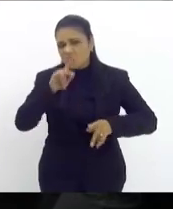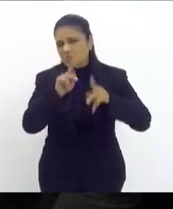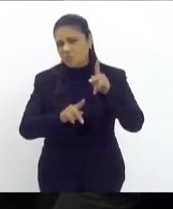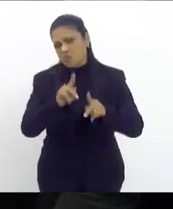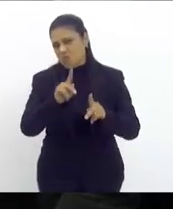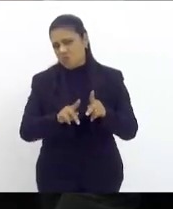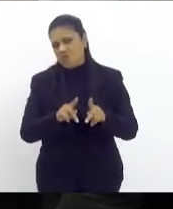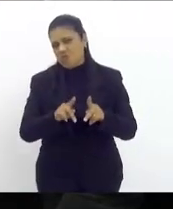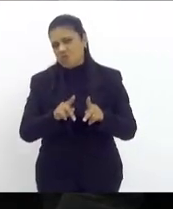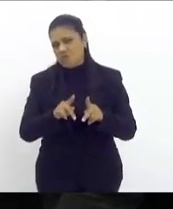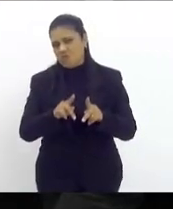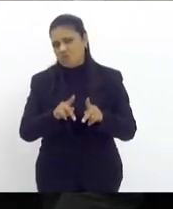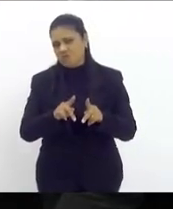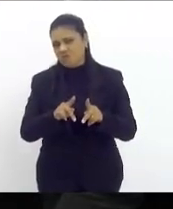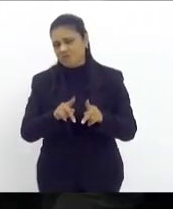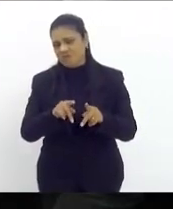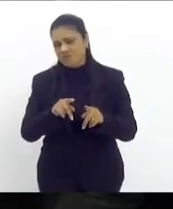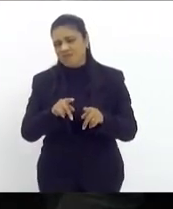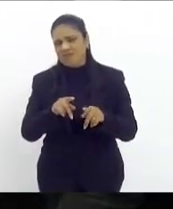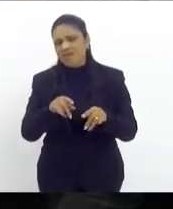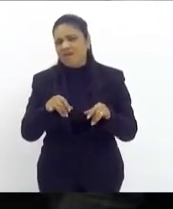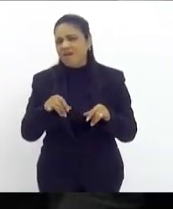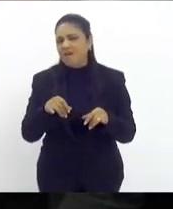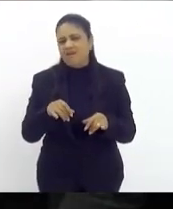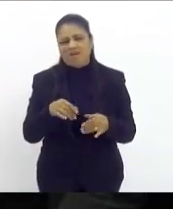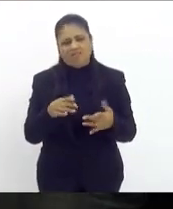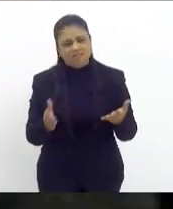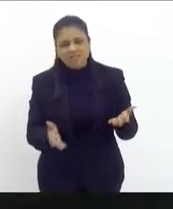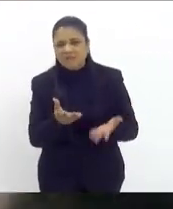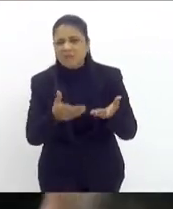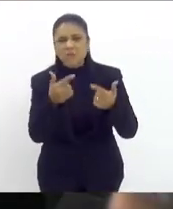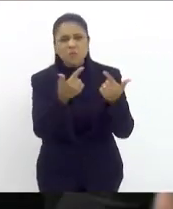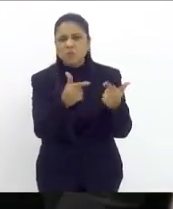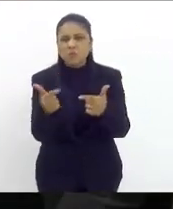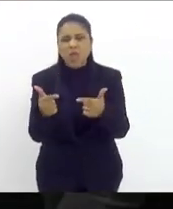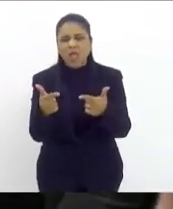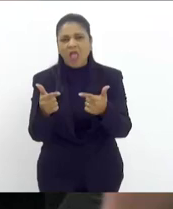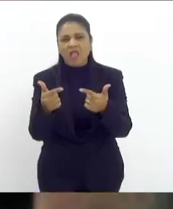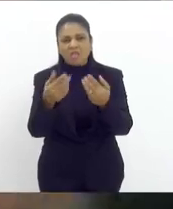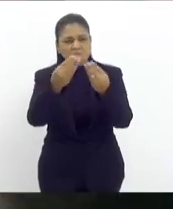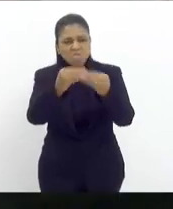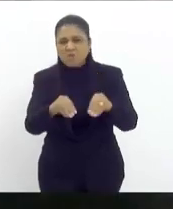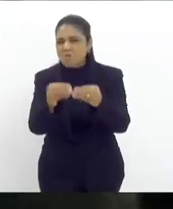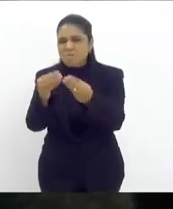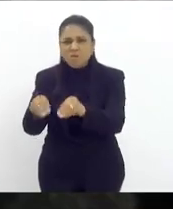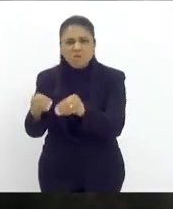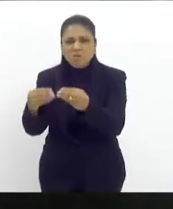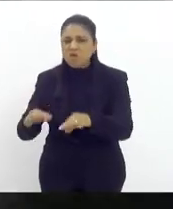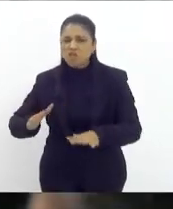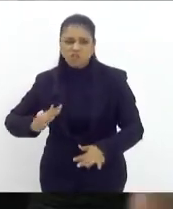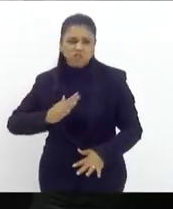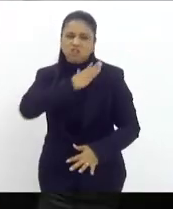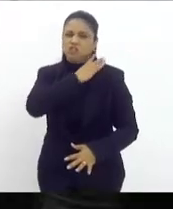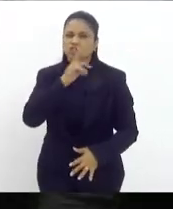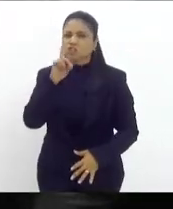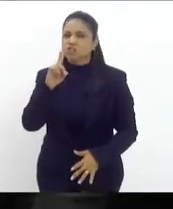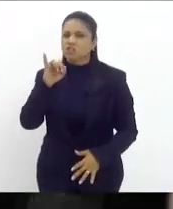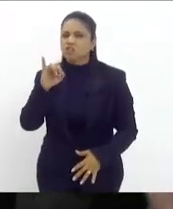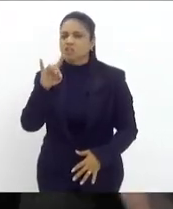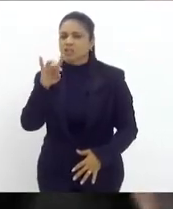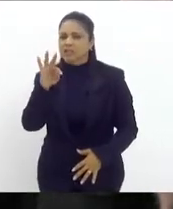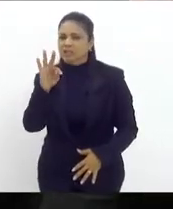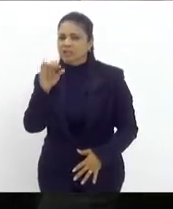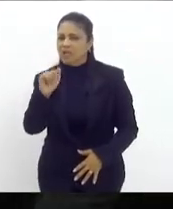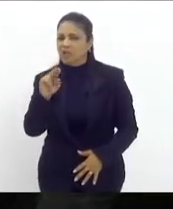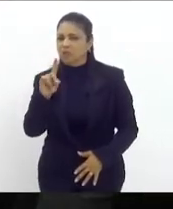que está sendo tão maltratado tão destruído por uma ditadura que é explícita não sou eu o Fred que está